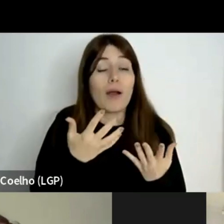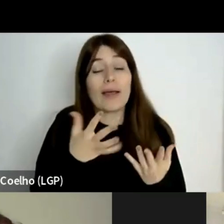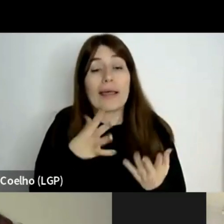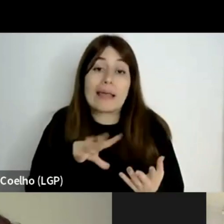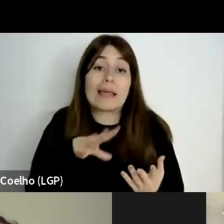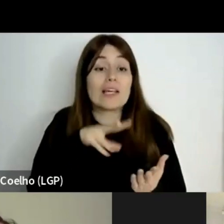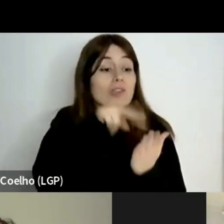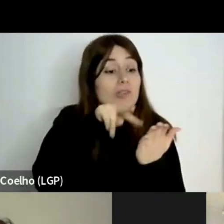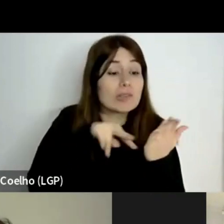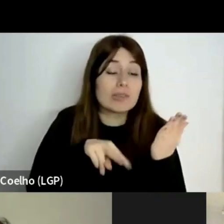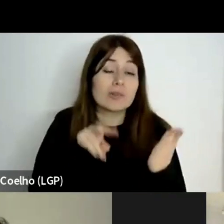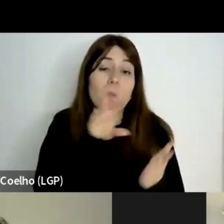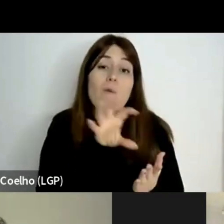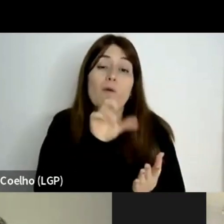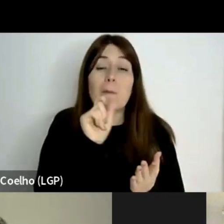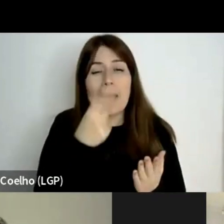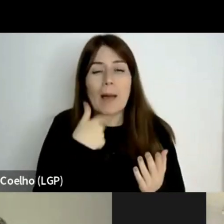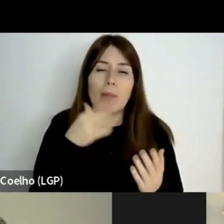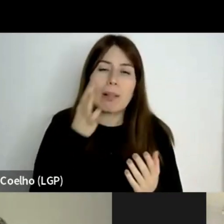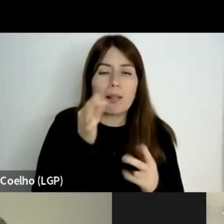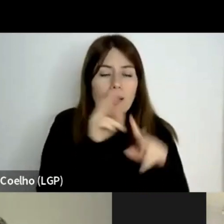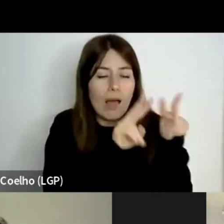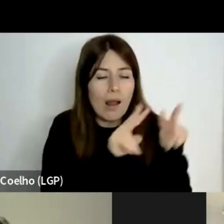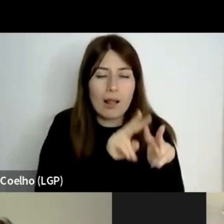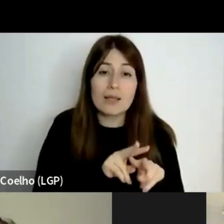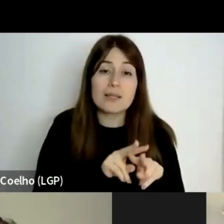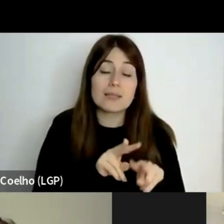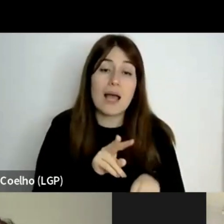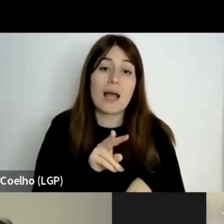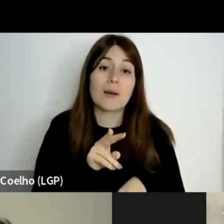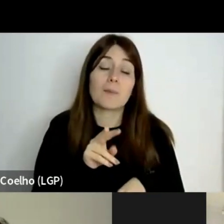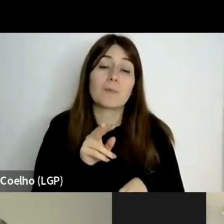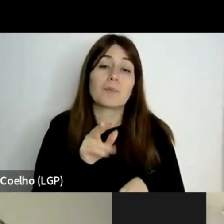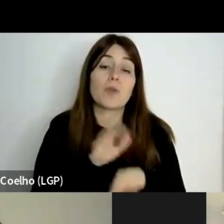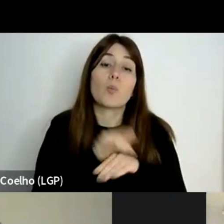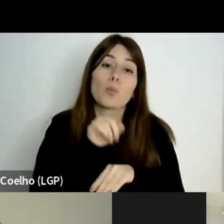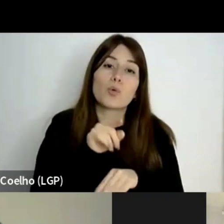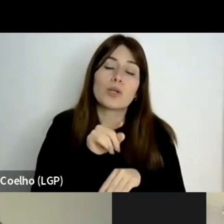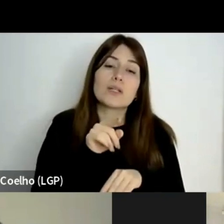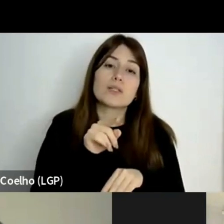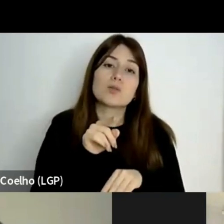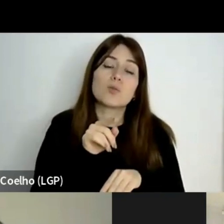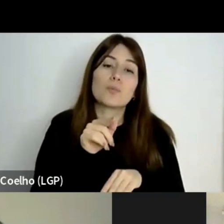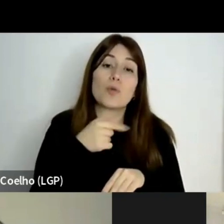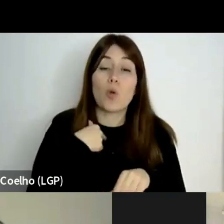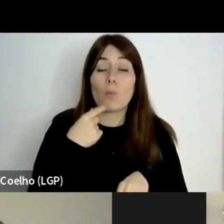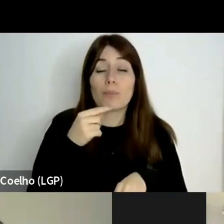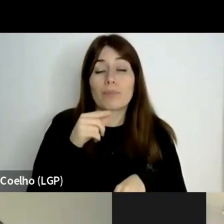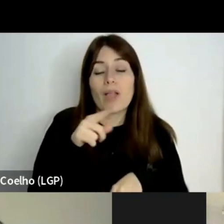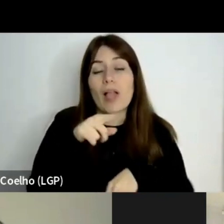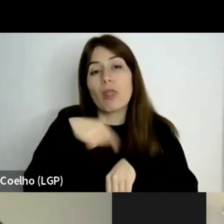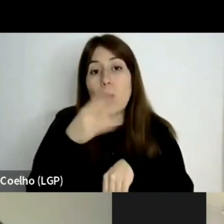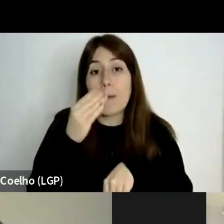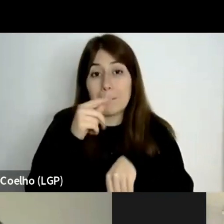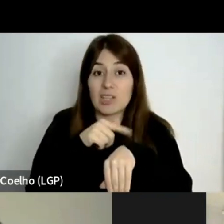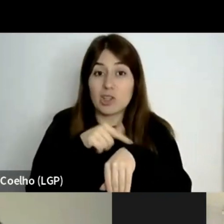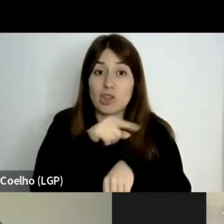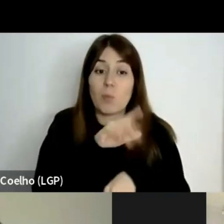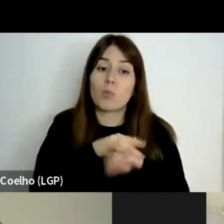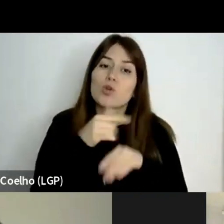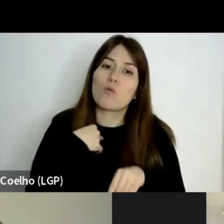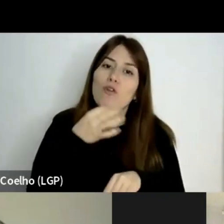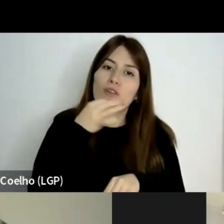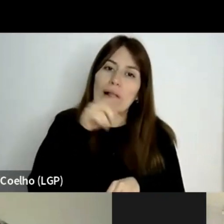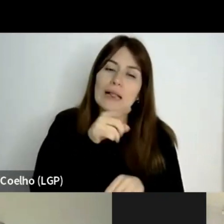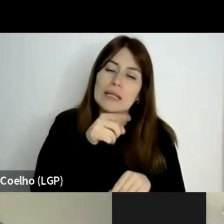rapidamente e, portanto, demorei mais tempo neste período. E, por isso, vou dar mais ênfase ao período histórico, porque achei muito interessante o